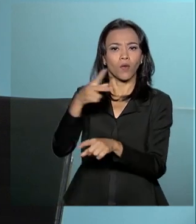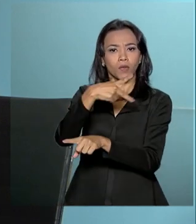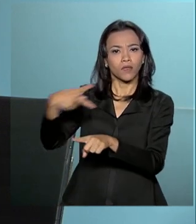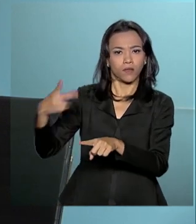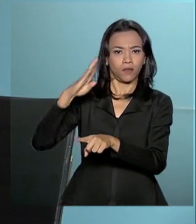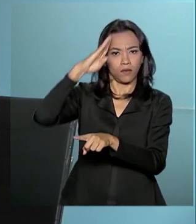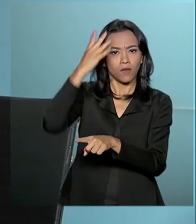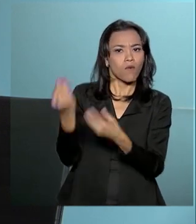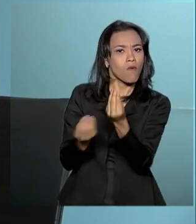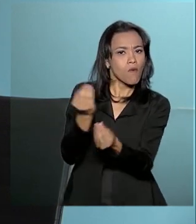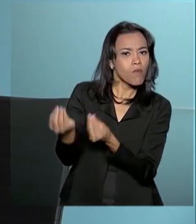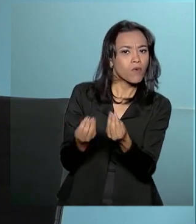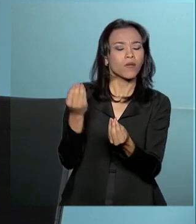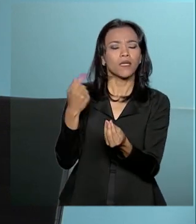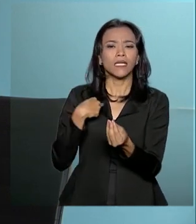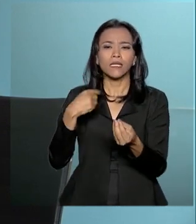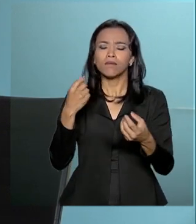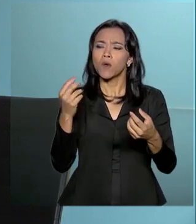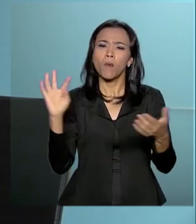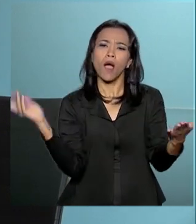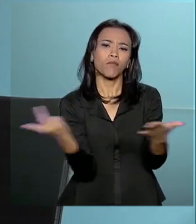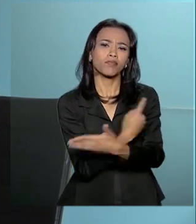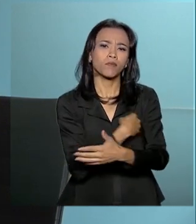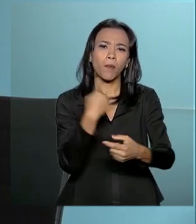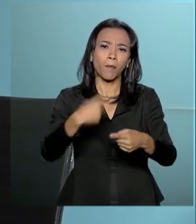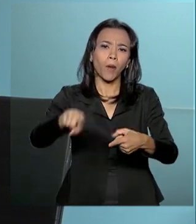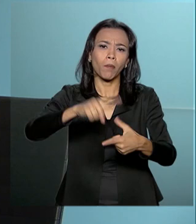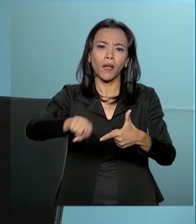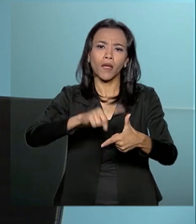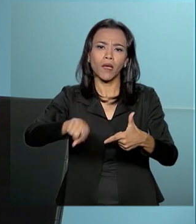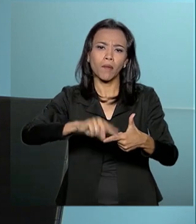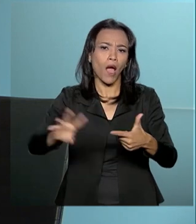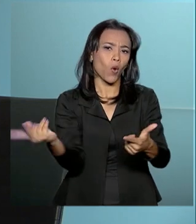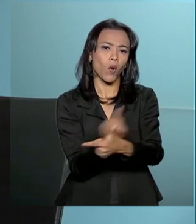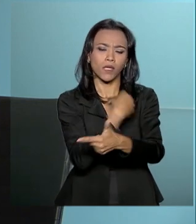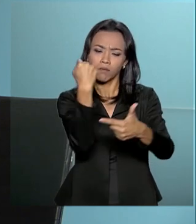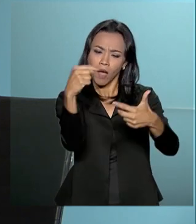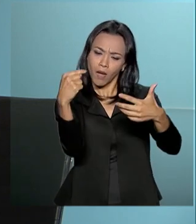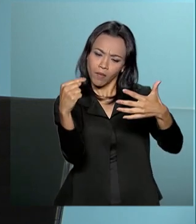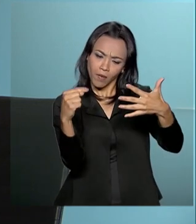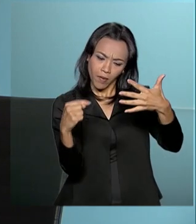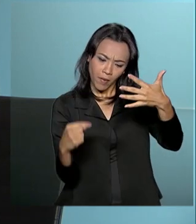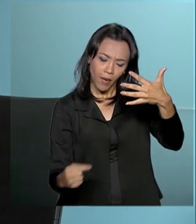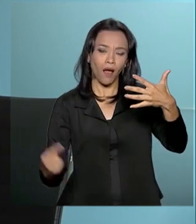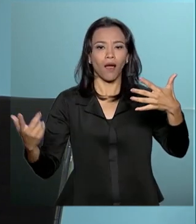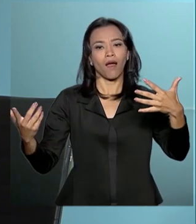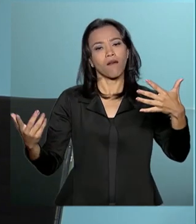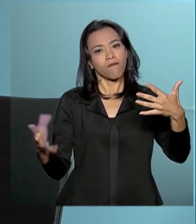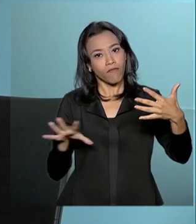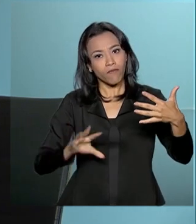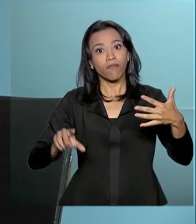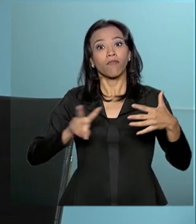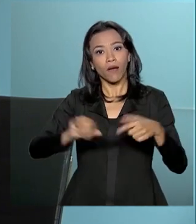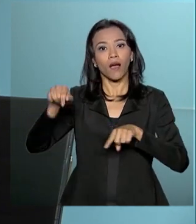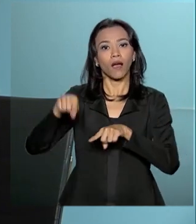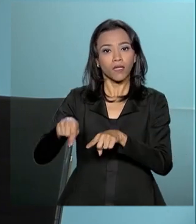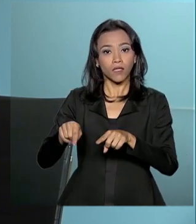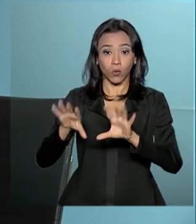e apontar os problemas que nós temos no governo. Então, o comitê, ele vai pegar muito do sistema,